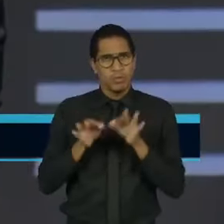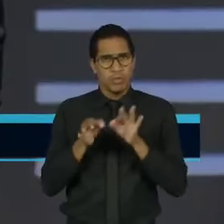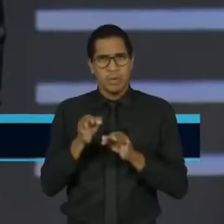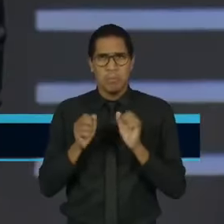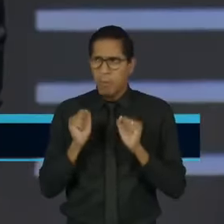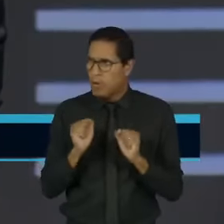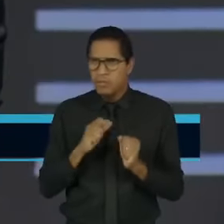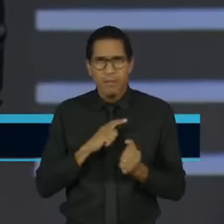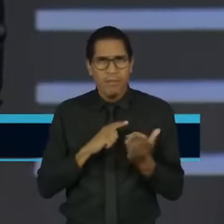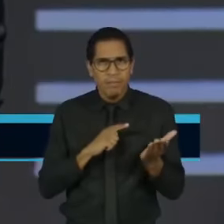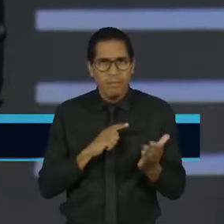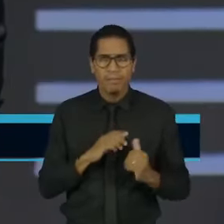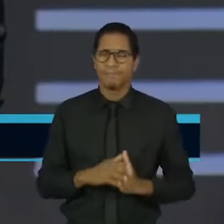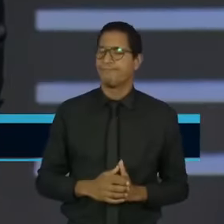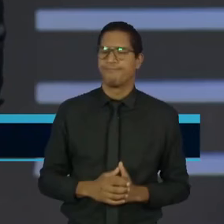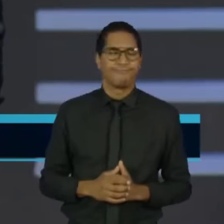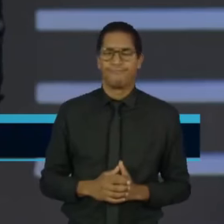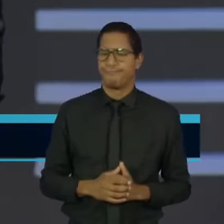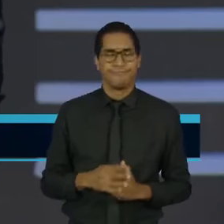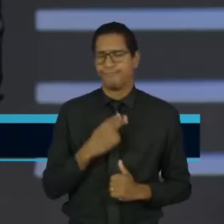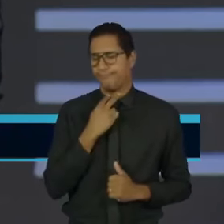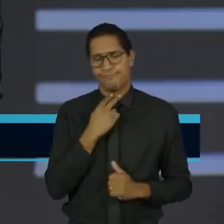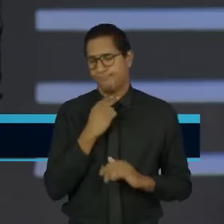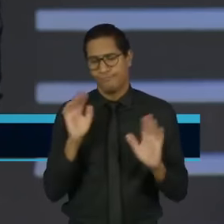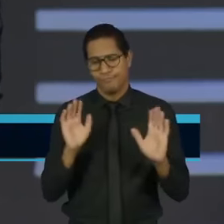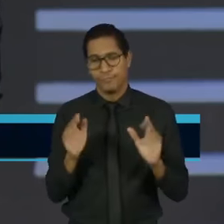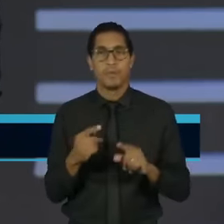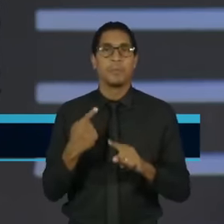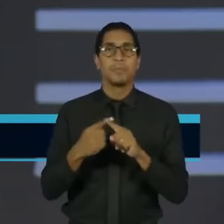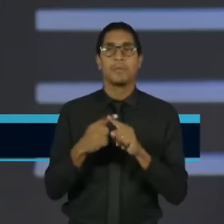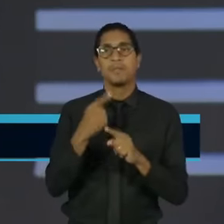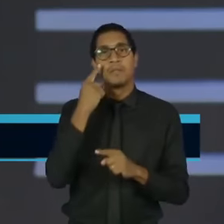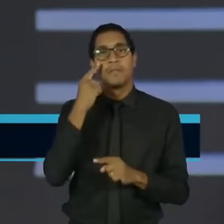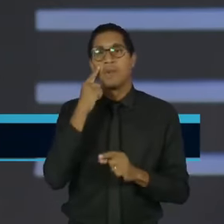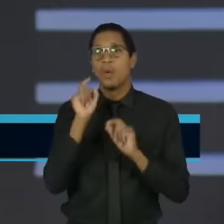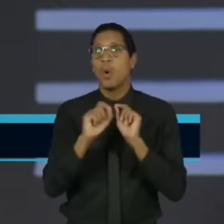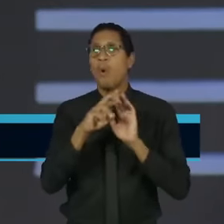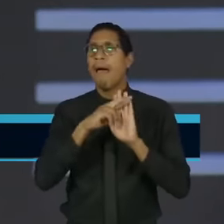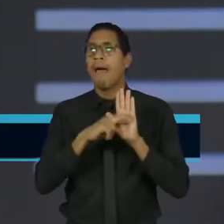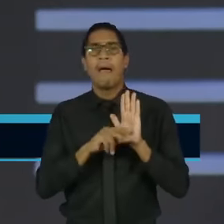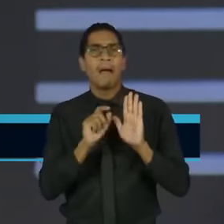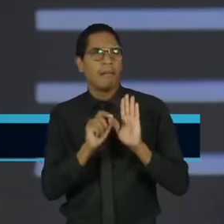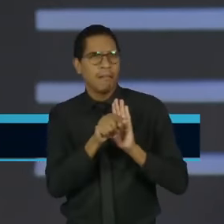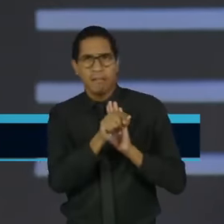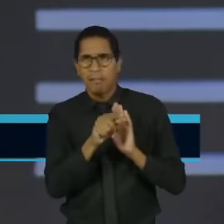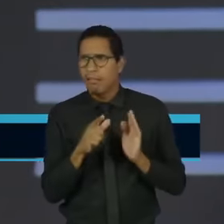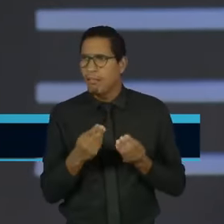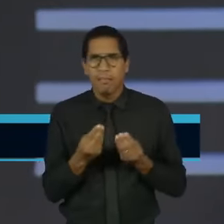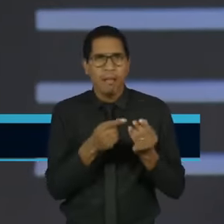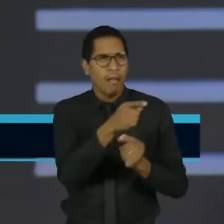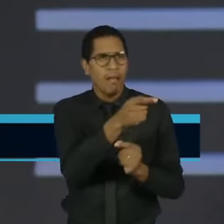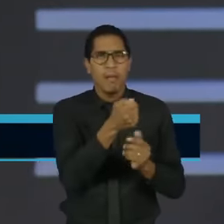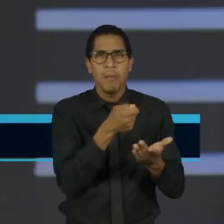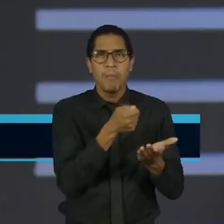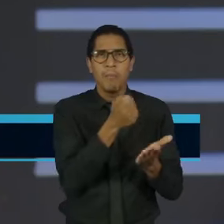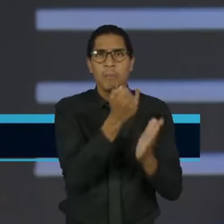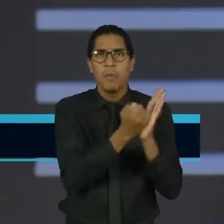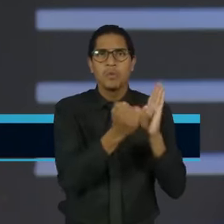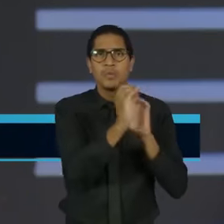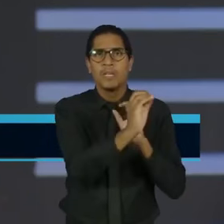Não, não há. Inclusive, você tem que discutir qual o critério para que você tenha desoneração.